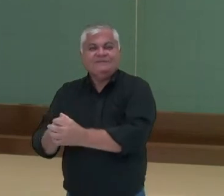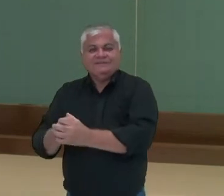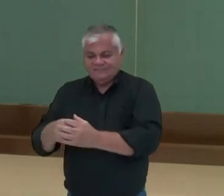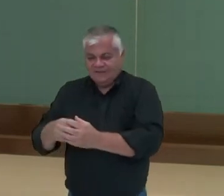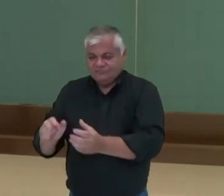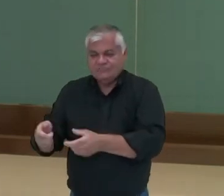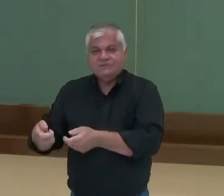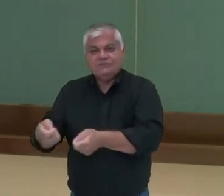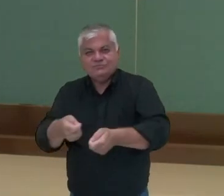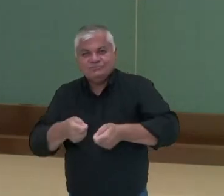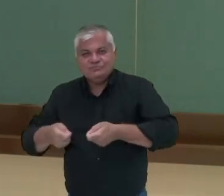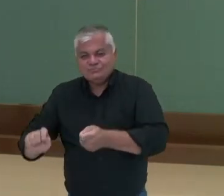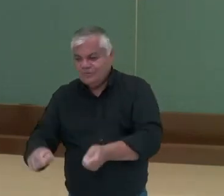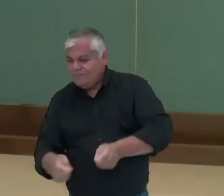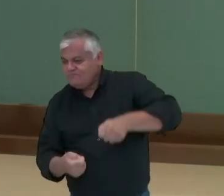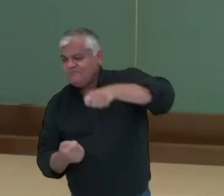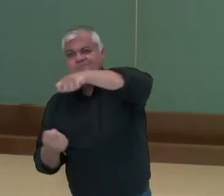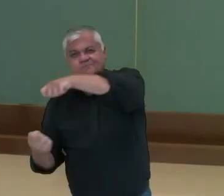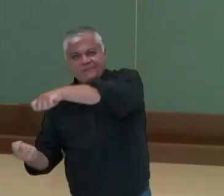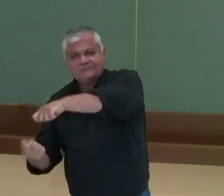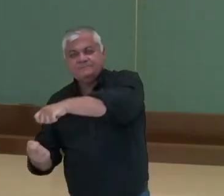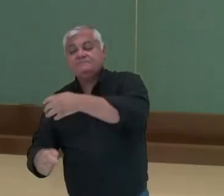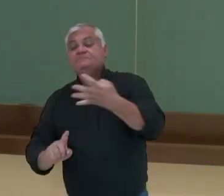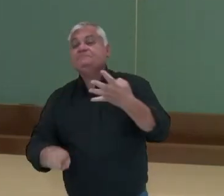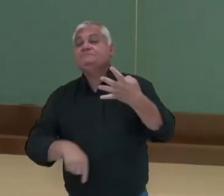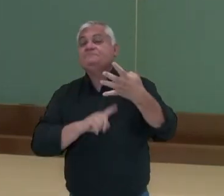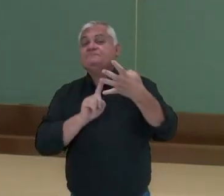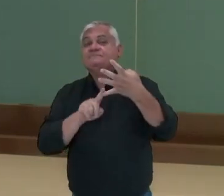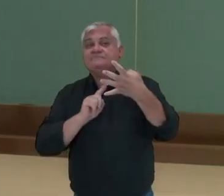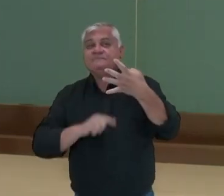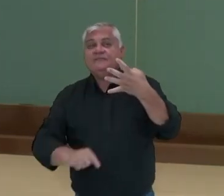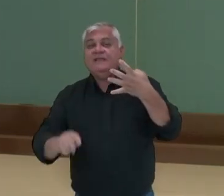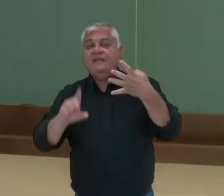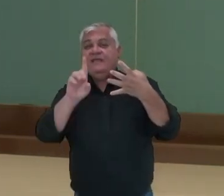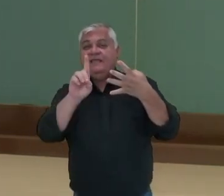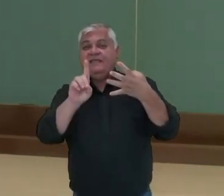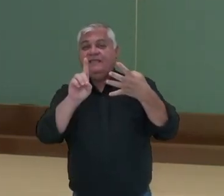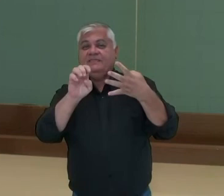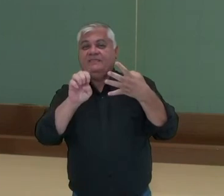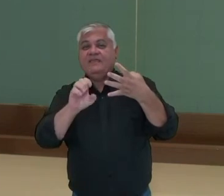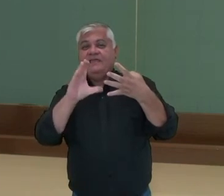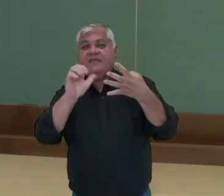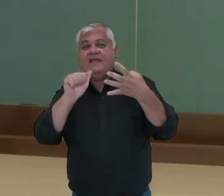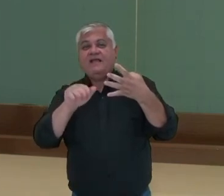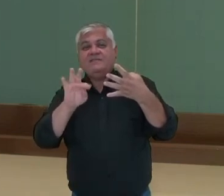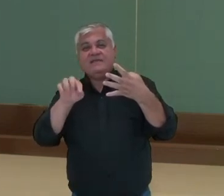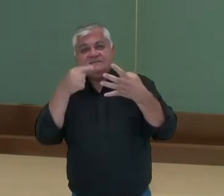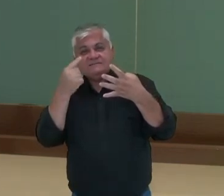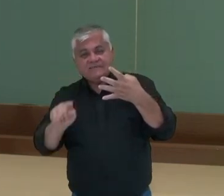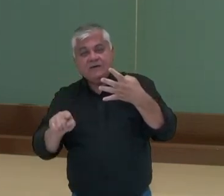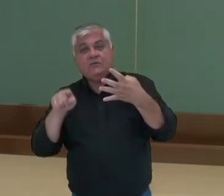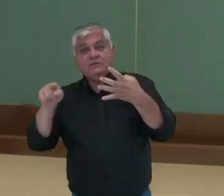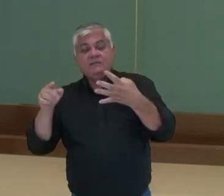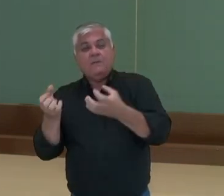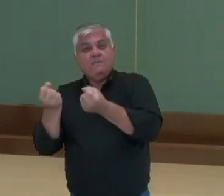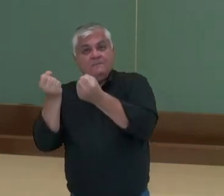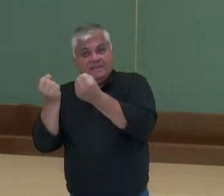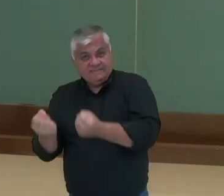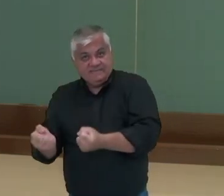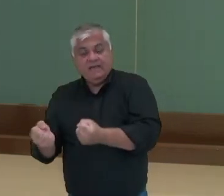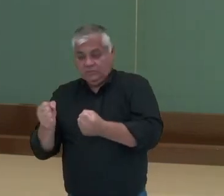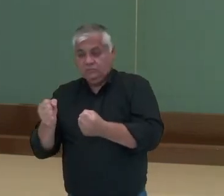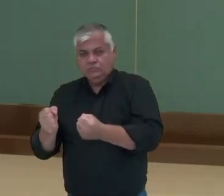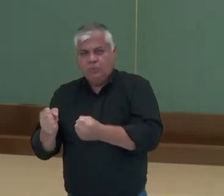retirados. E um outro momento se chama decantação. Como os flocos são mais densos, mais